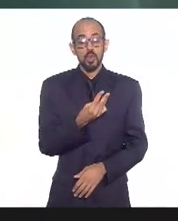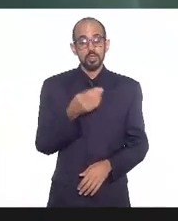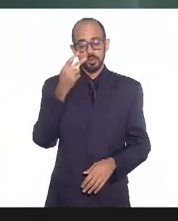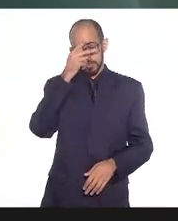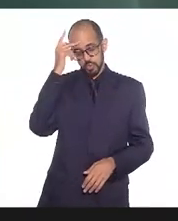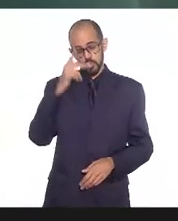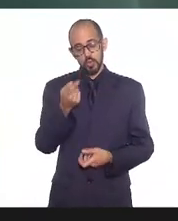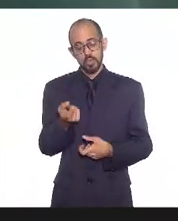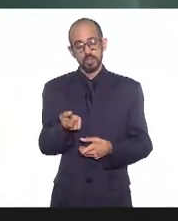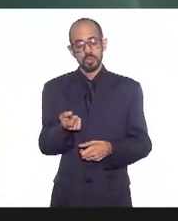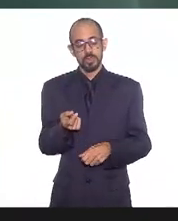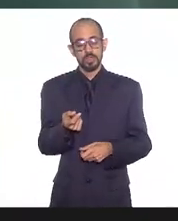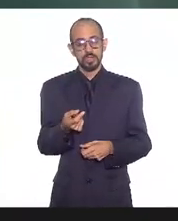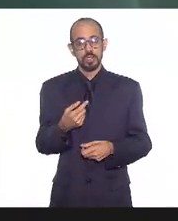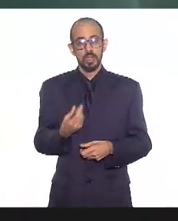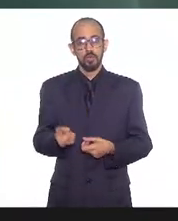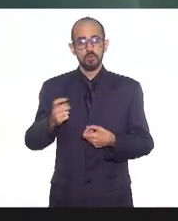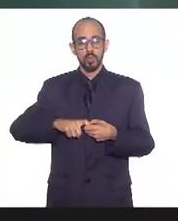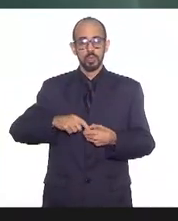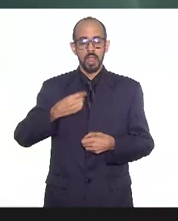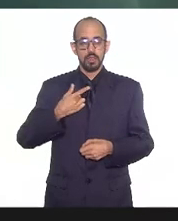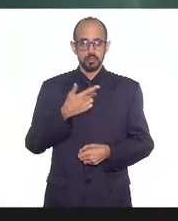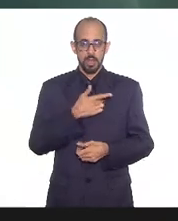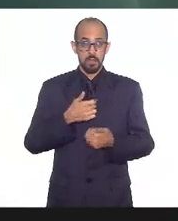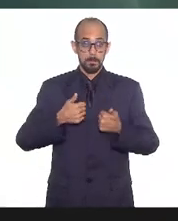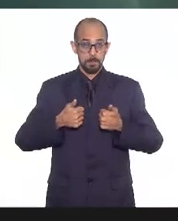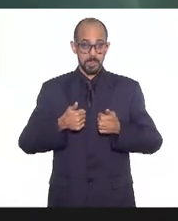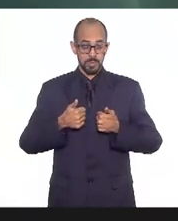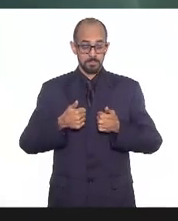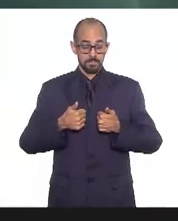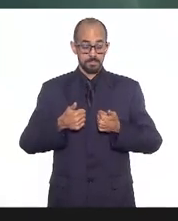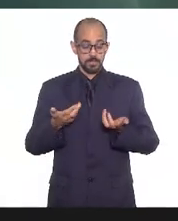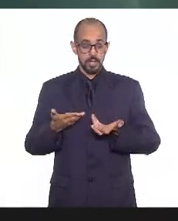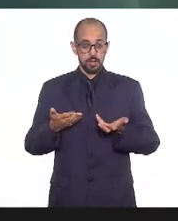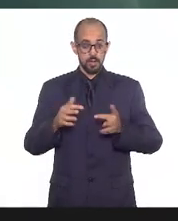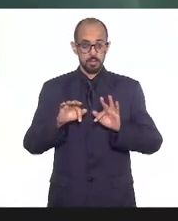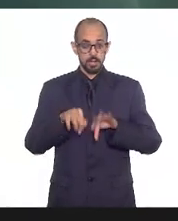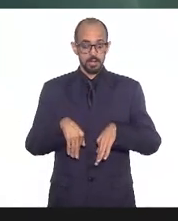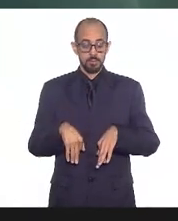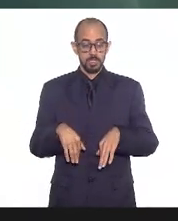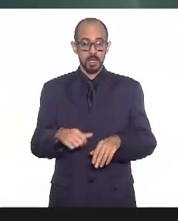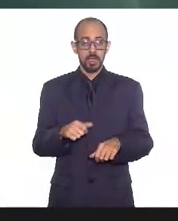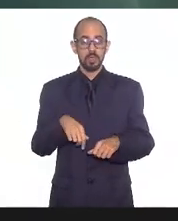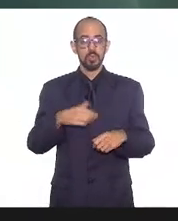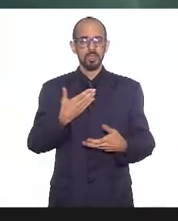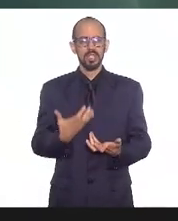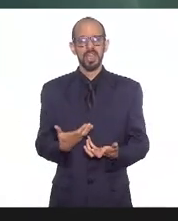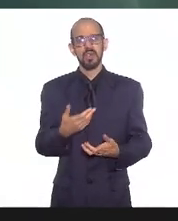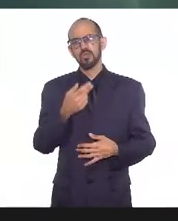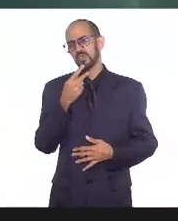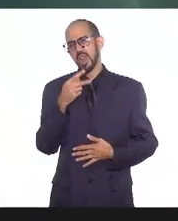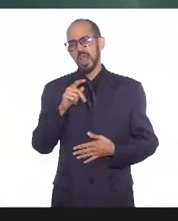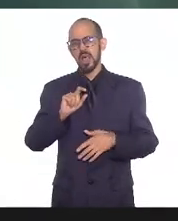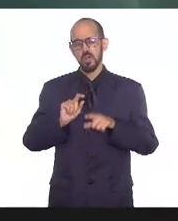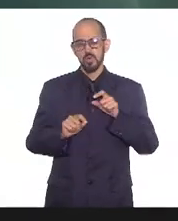impressionante e para terminar eu gostaria de lembrar aqui que